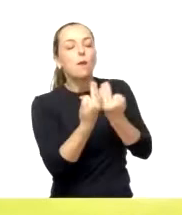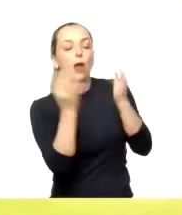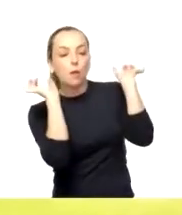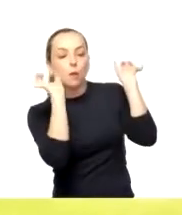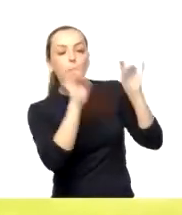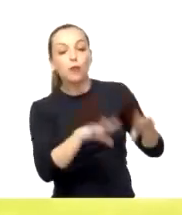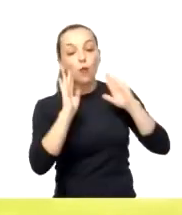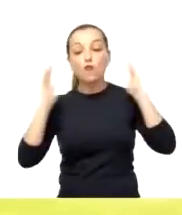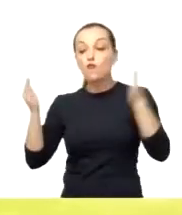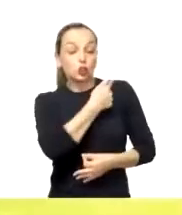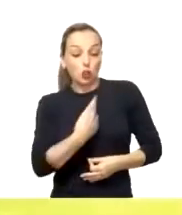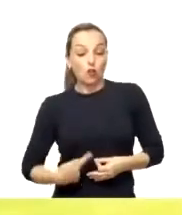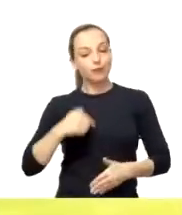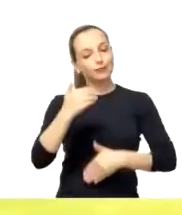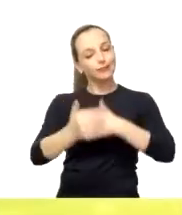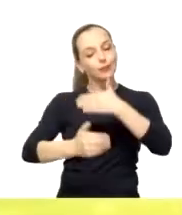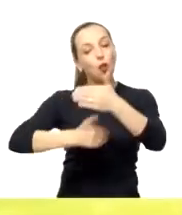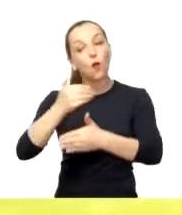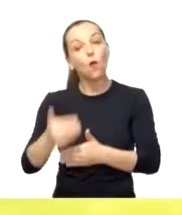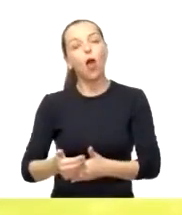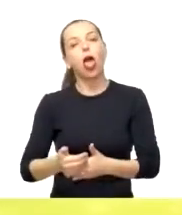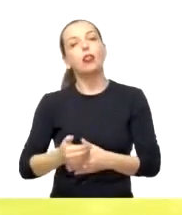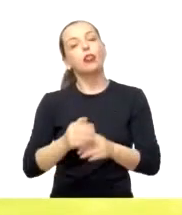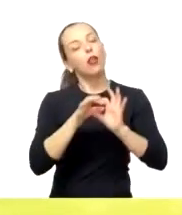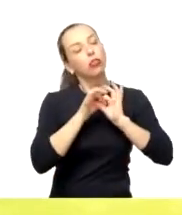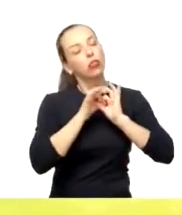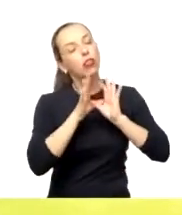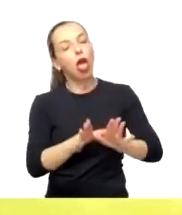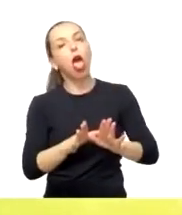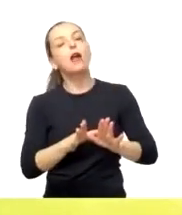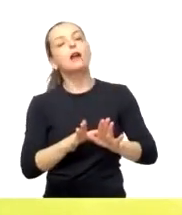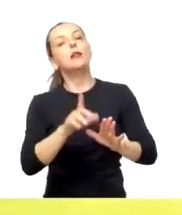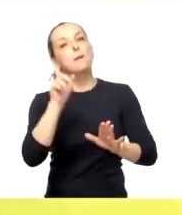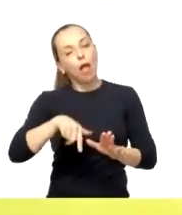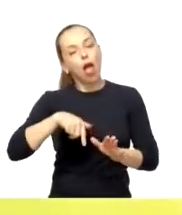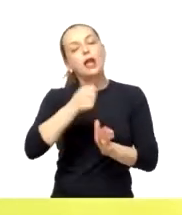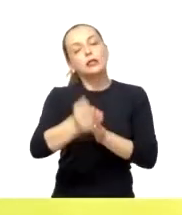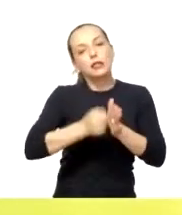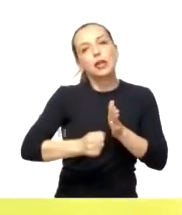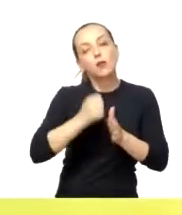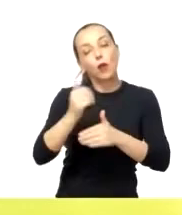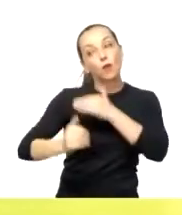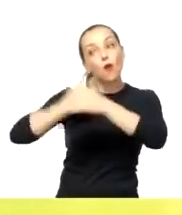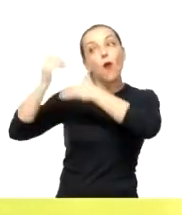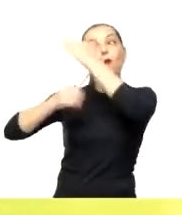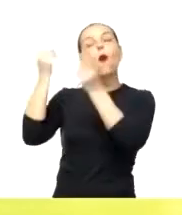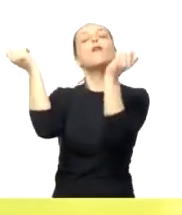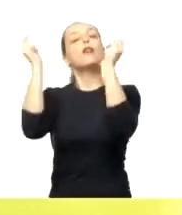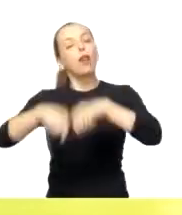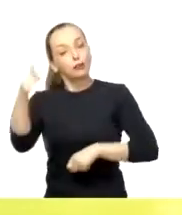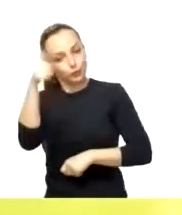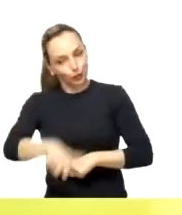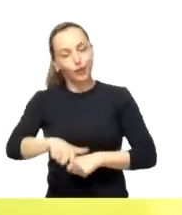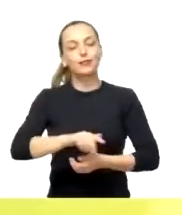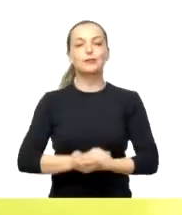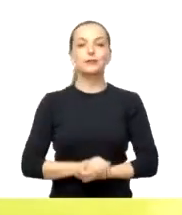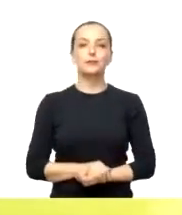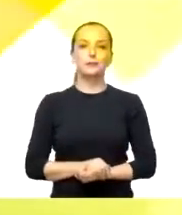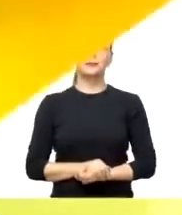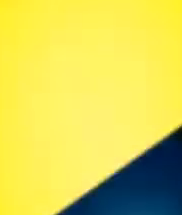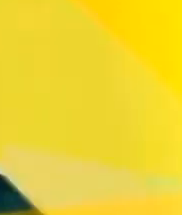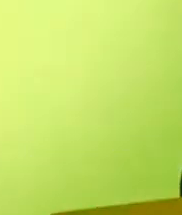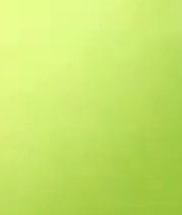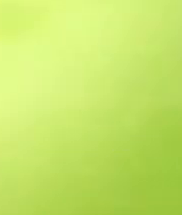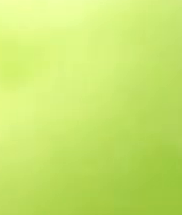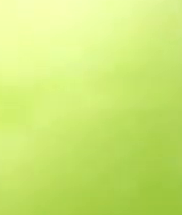benefício da nossa comunidade. Um governo com viés de desenvolvimento, um governo liberal, para que a nossa cidade possa realmente voltar